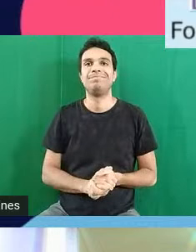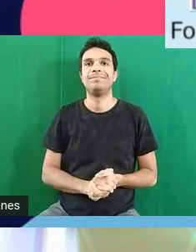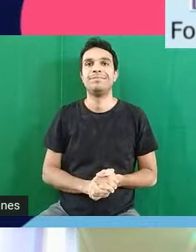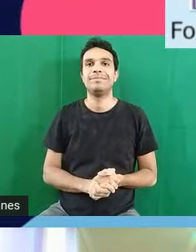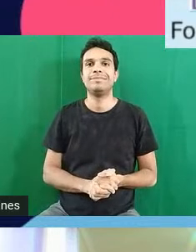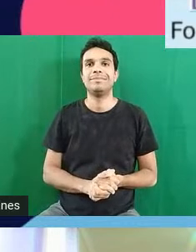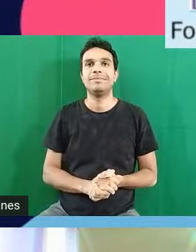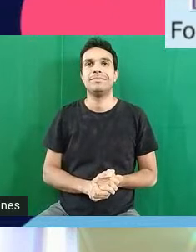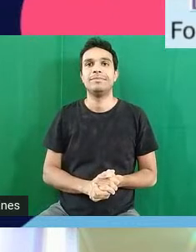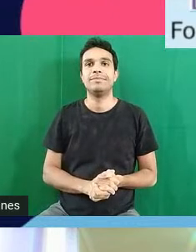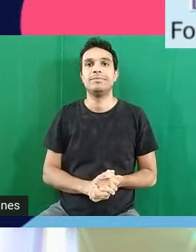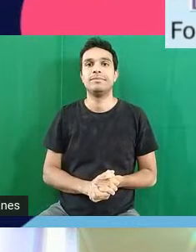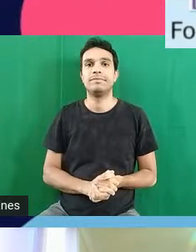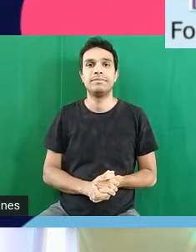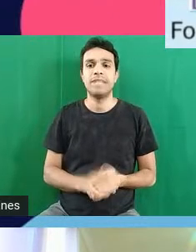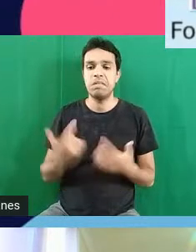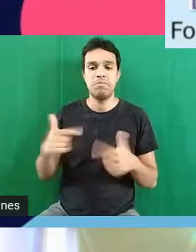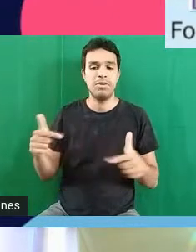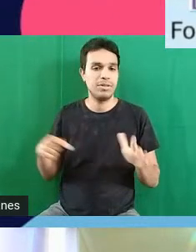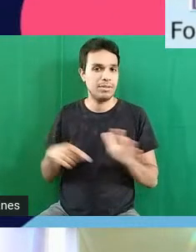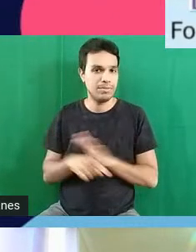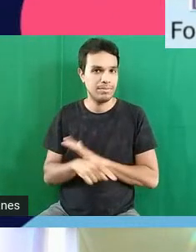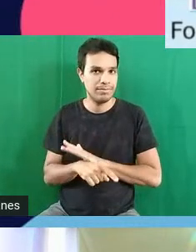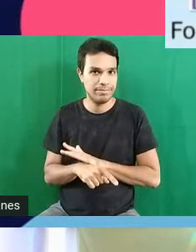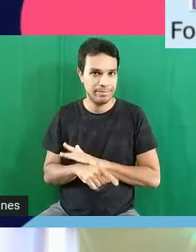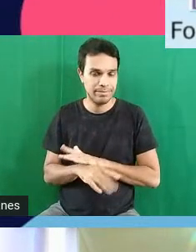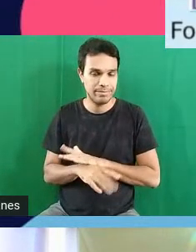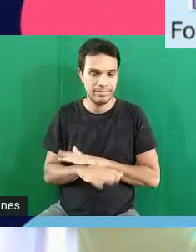e aí pessoal não tendo perguntas a gente